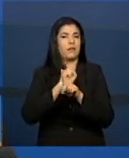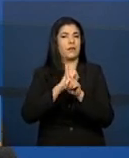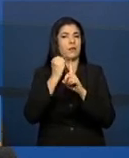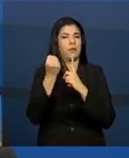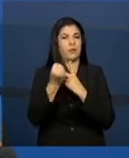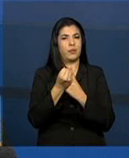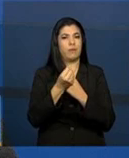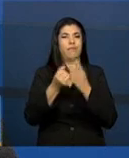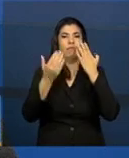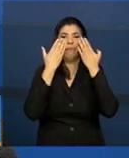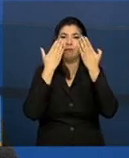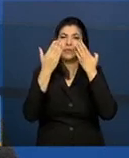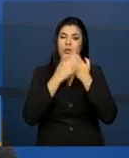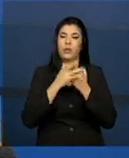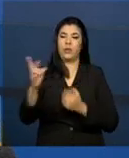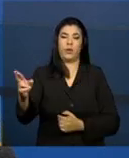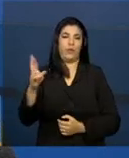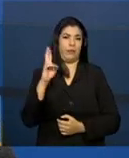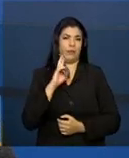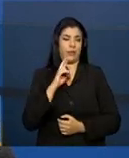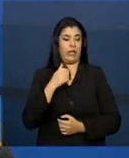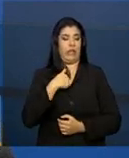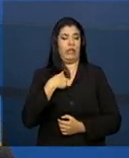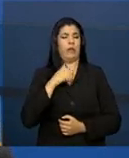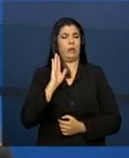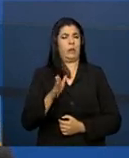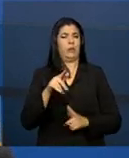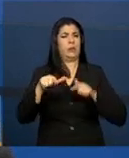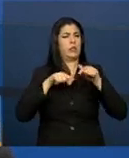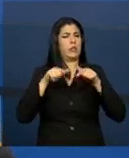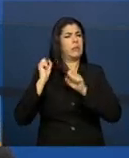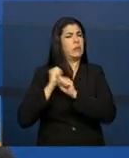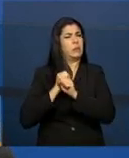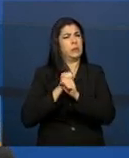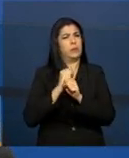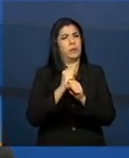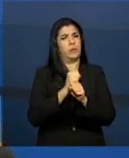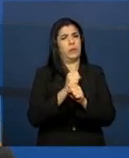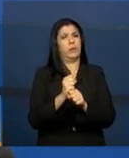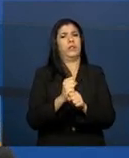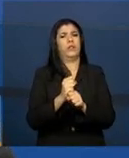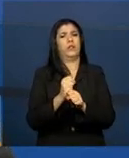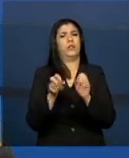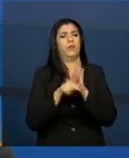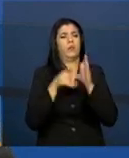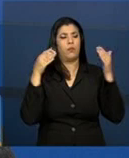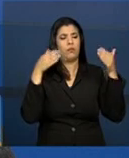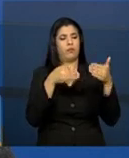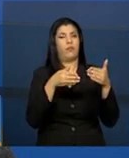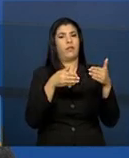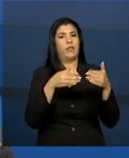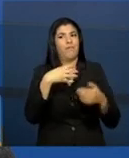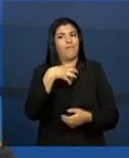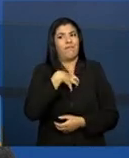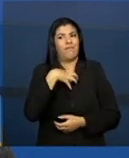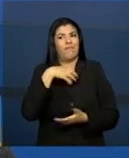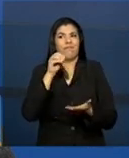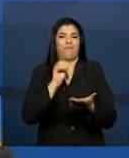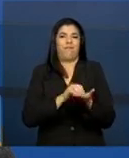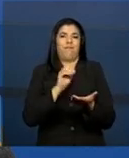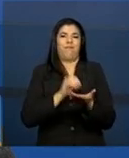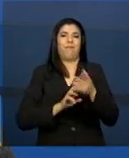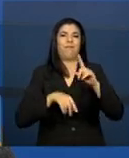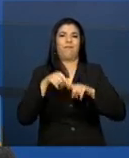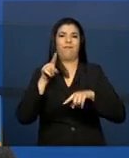que dizem, olha, eu trabalho há muitos anos já nesta área e a gente sentia falta de um